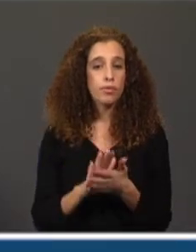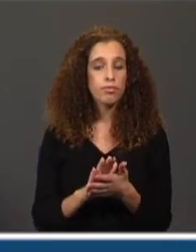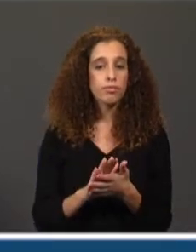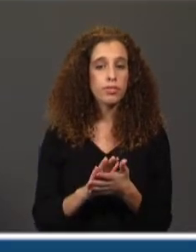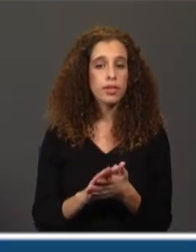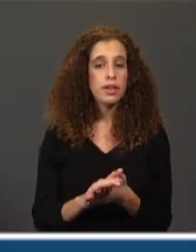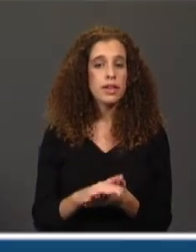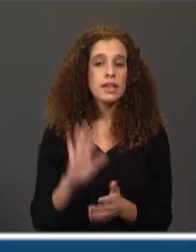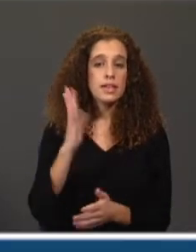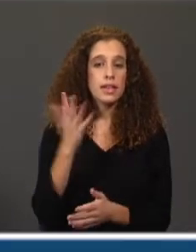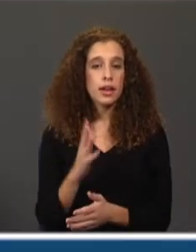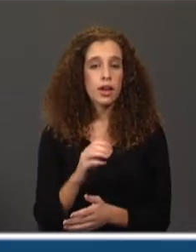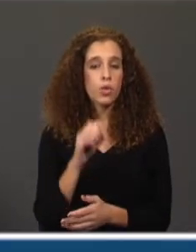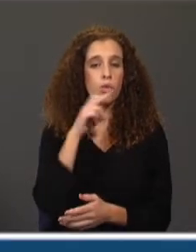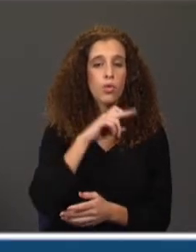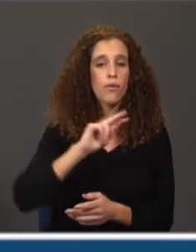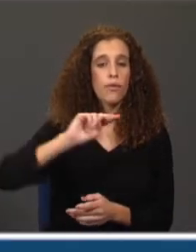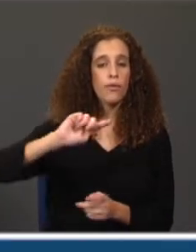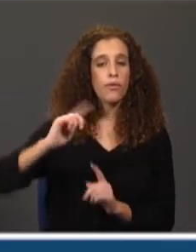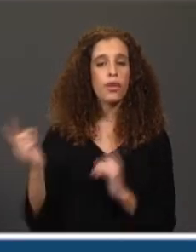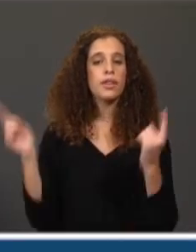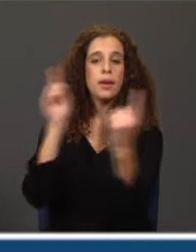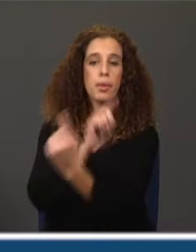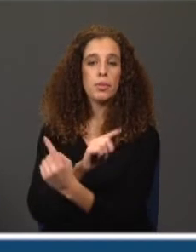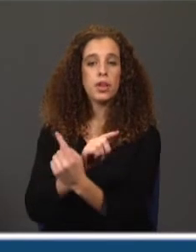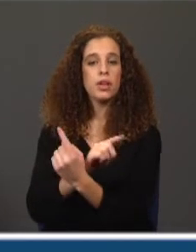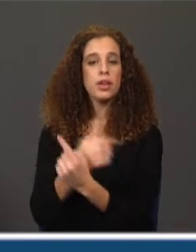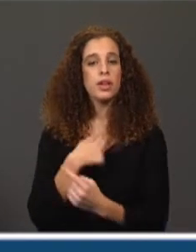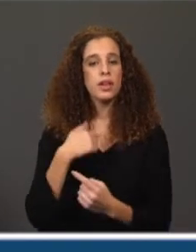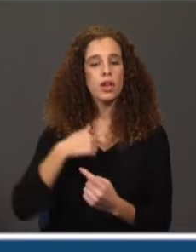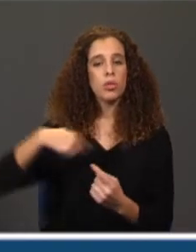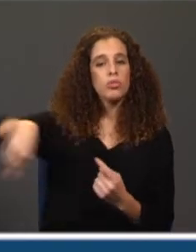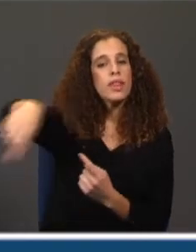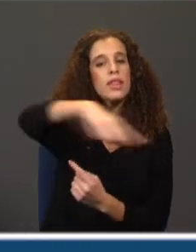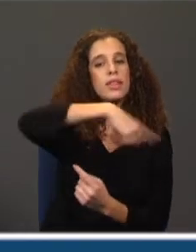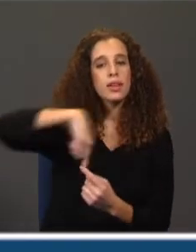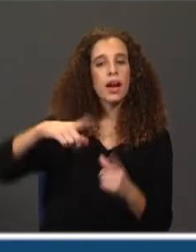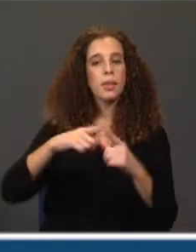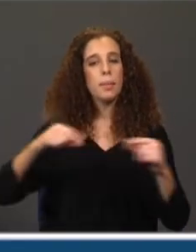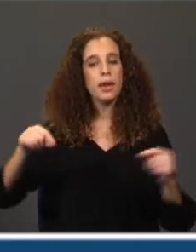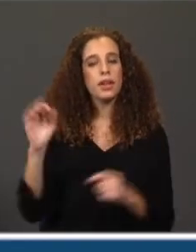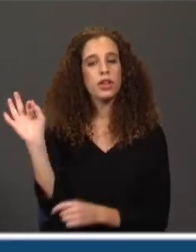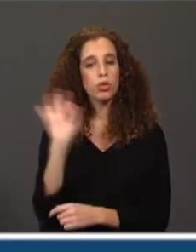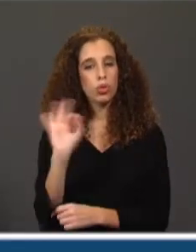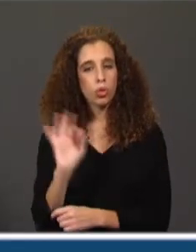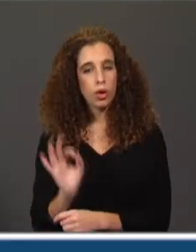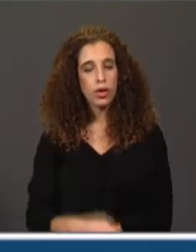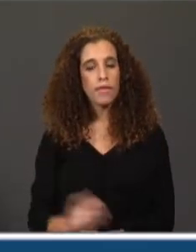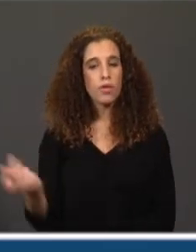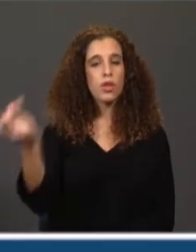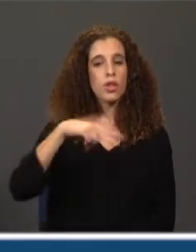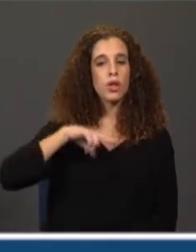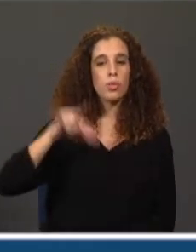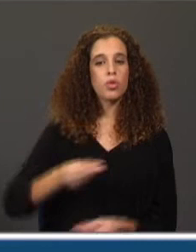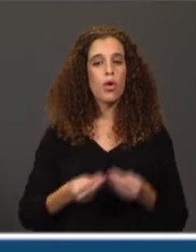ia voltar-me a mim ao contrário. E eu cercado de palhetas doiradas. Voltando a Portugal, ofereciam-me ao marido da costureira e